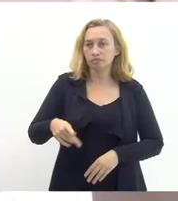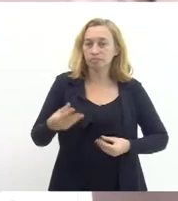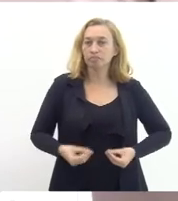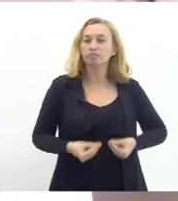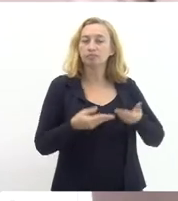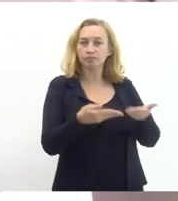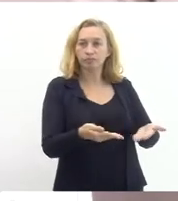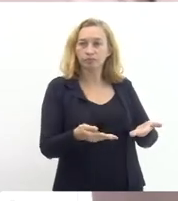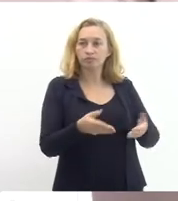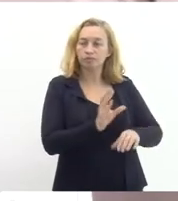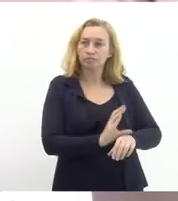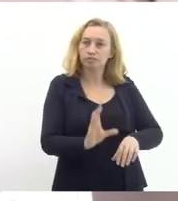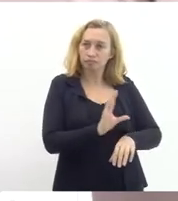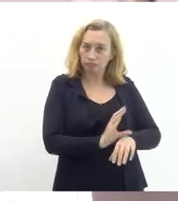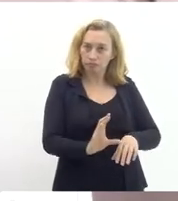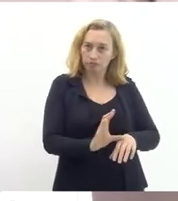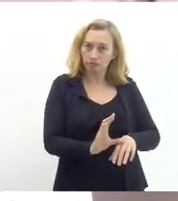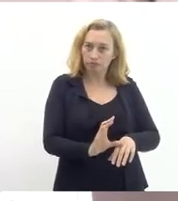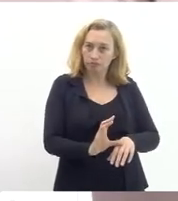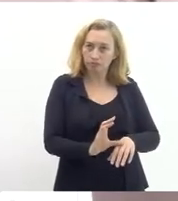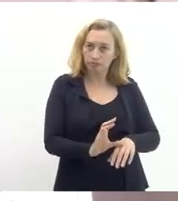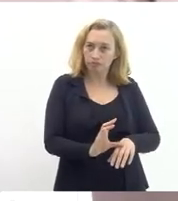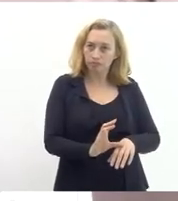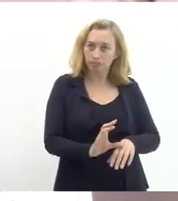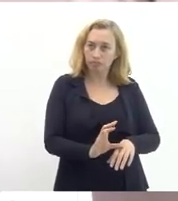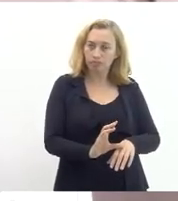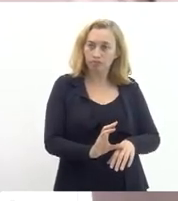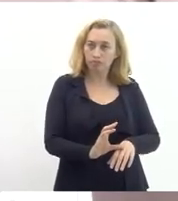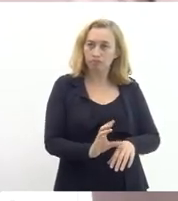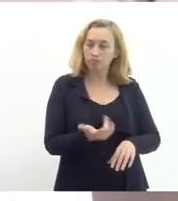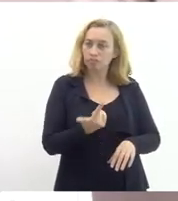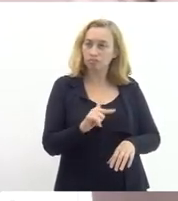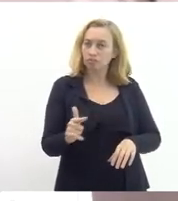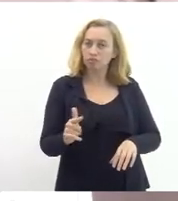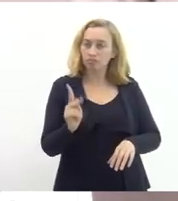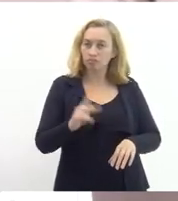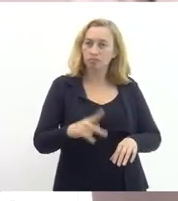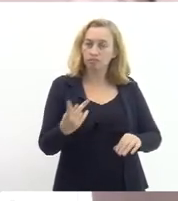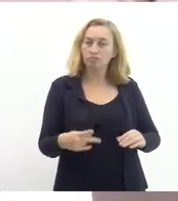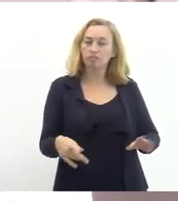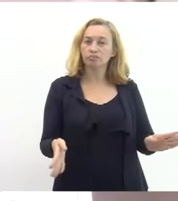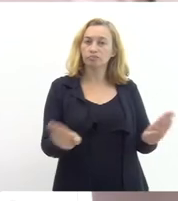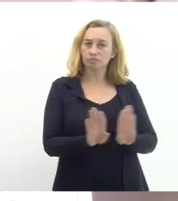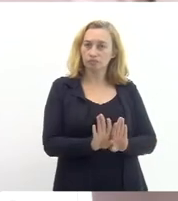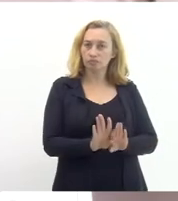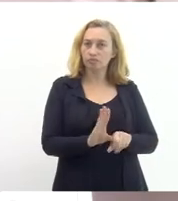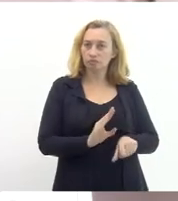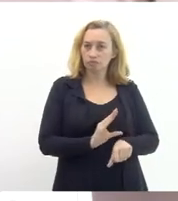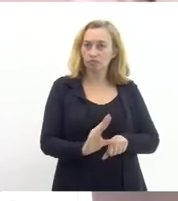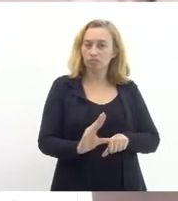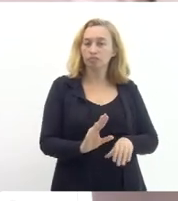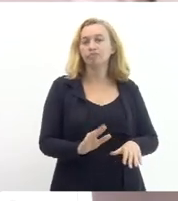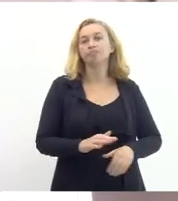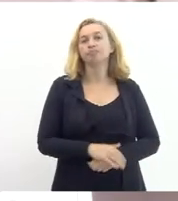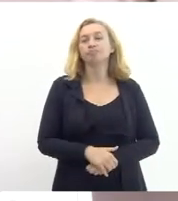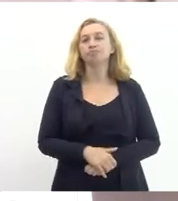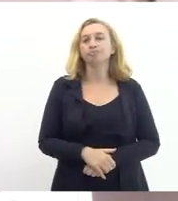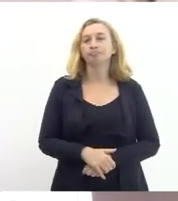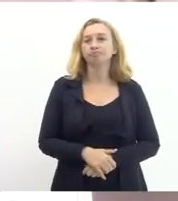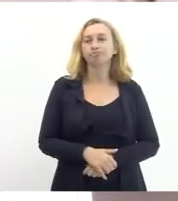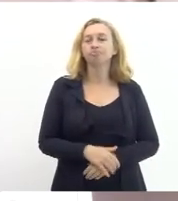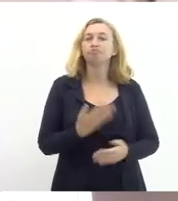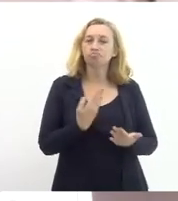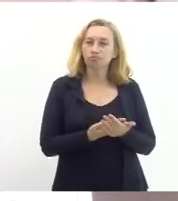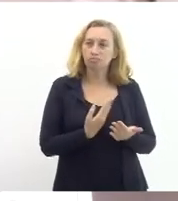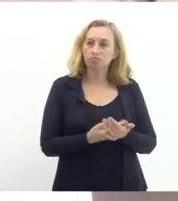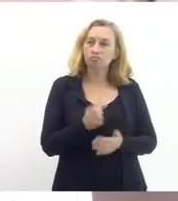cursos e eles encolhem quando a gente não tem essa abundância na hora de fazer a oferta a gente fez um